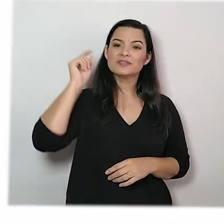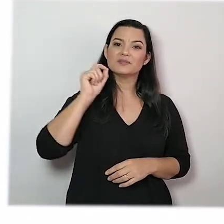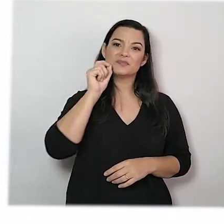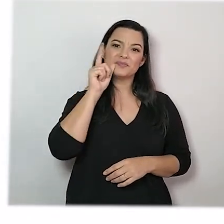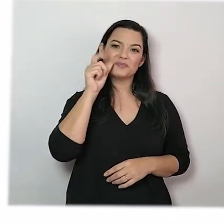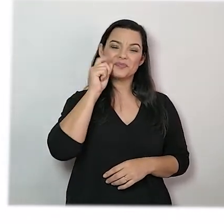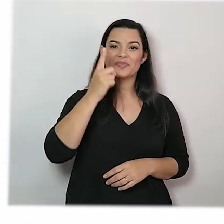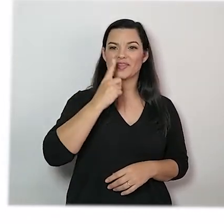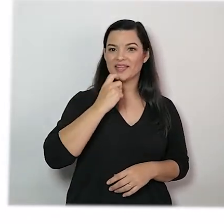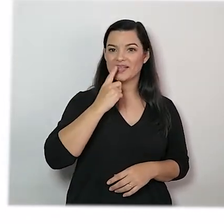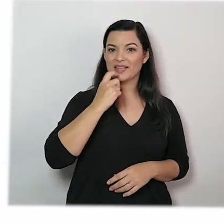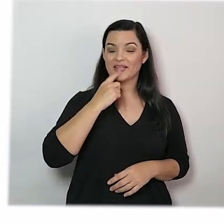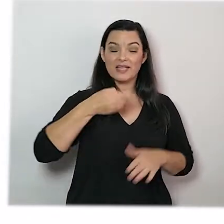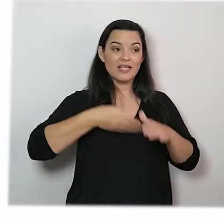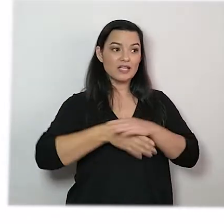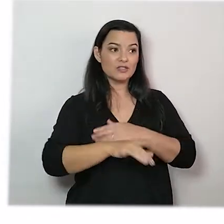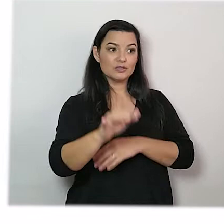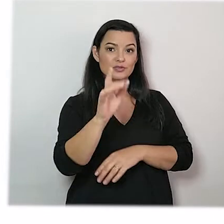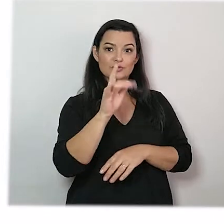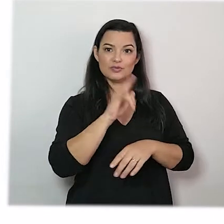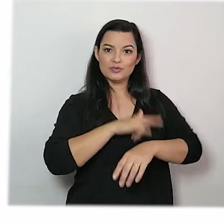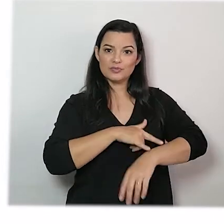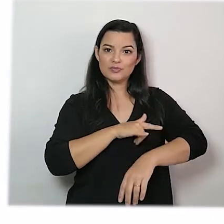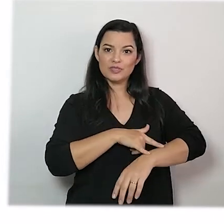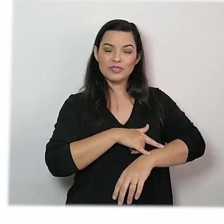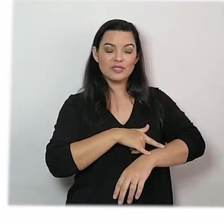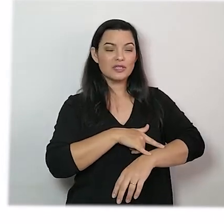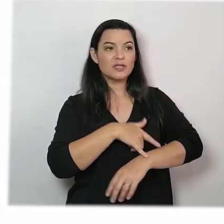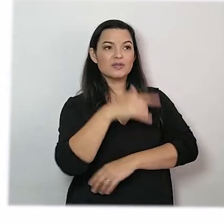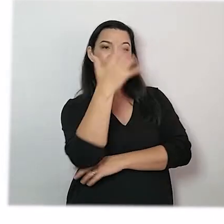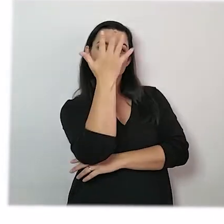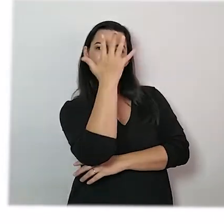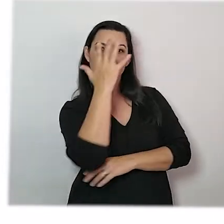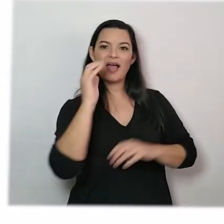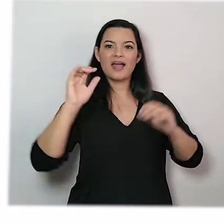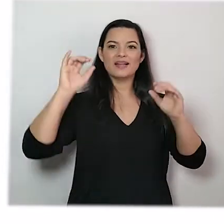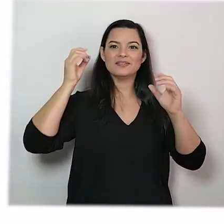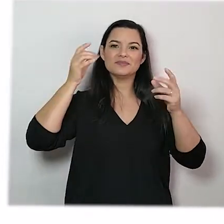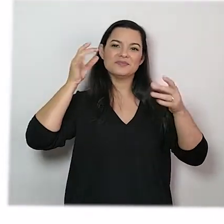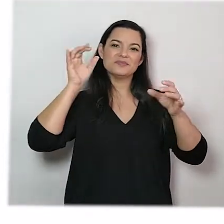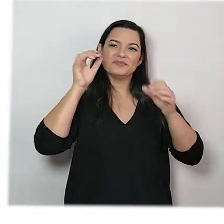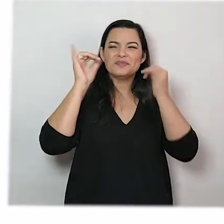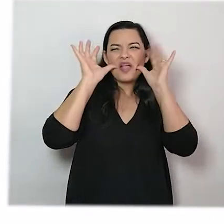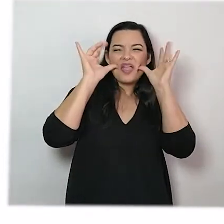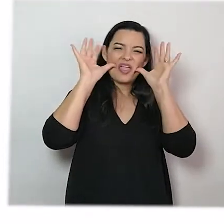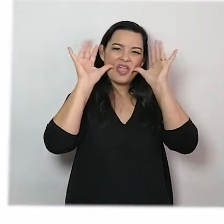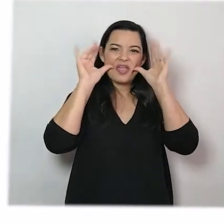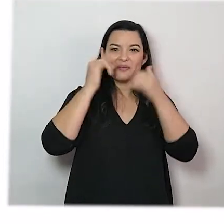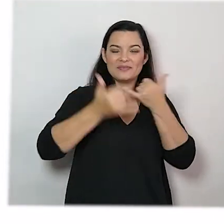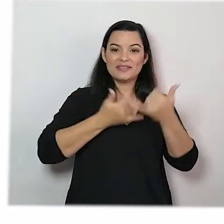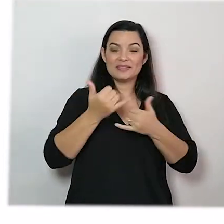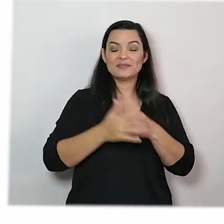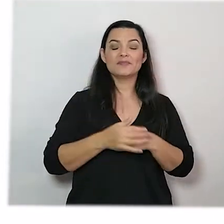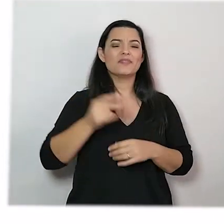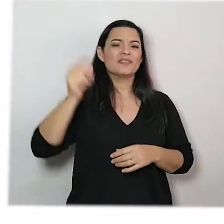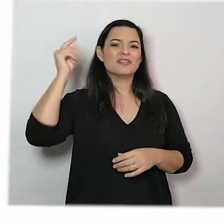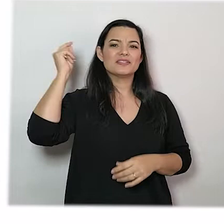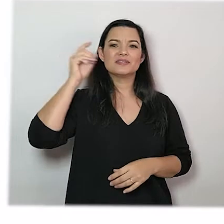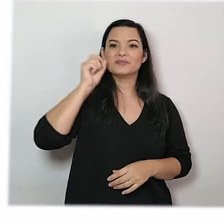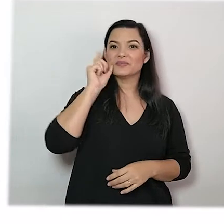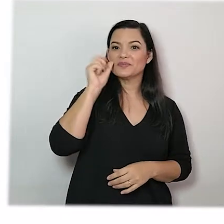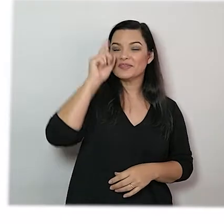gato vermelho. Entrou no banheiro e fez careta no espelho. Era uma vez um gato amarelo.